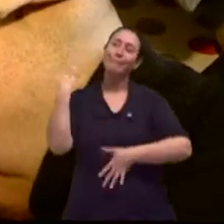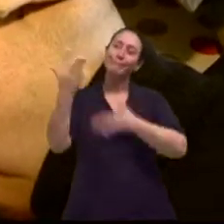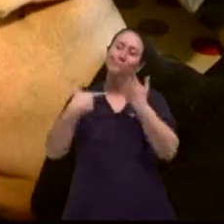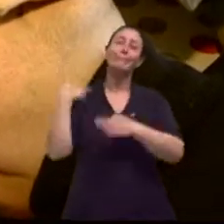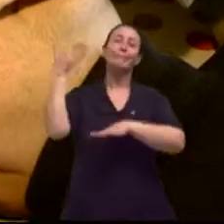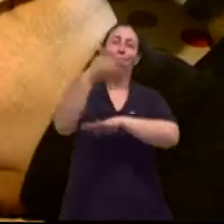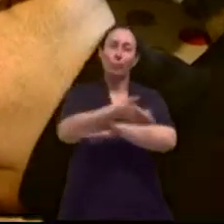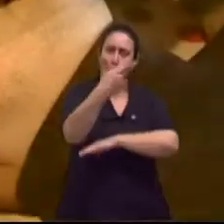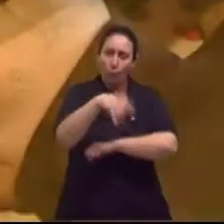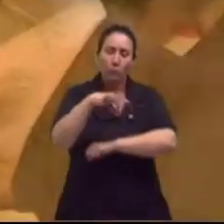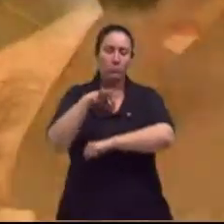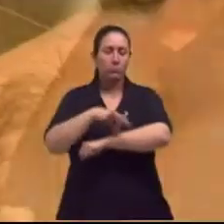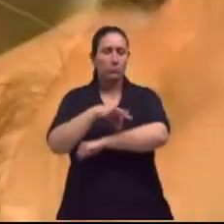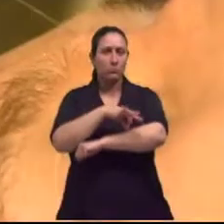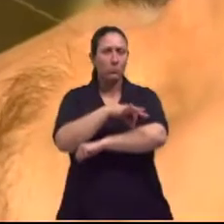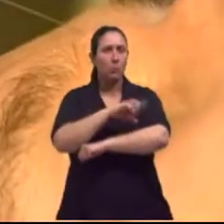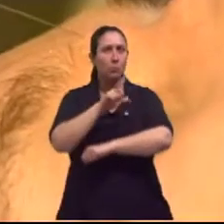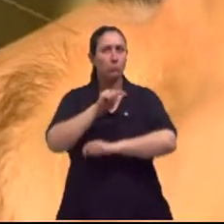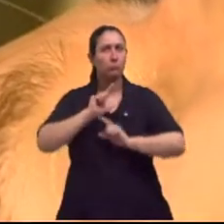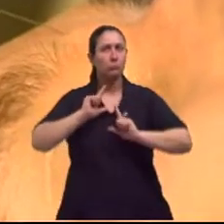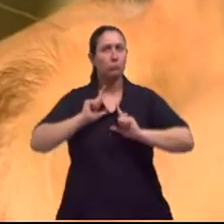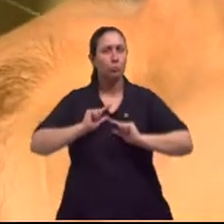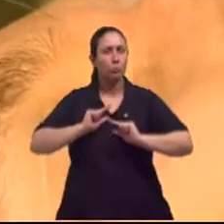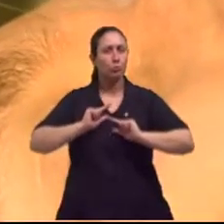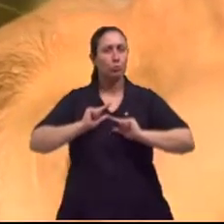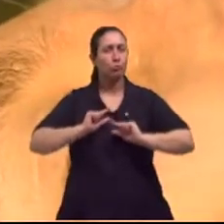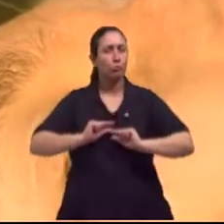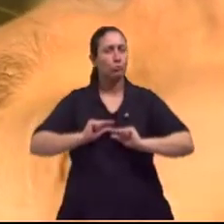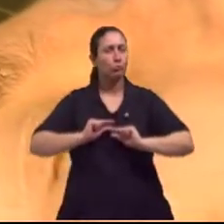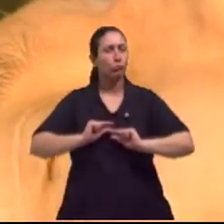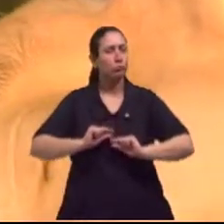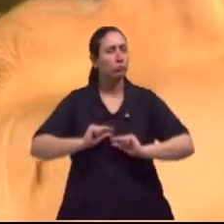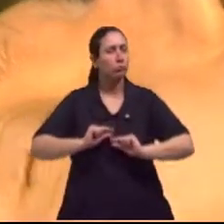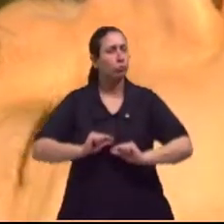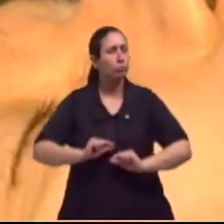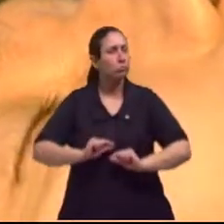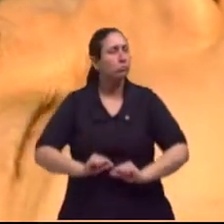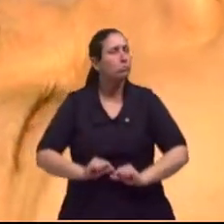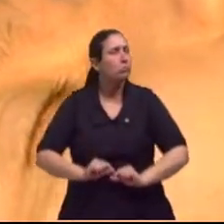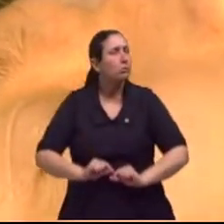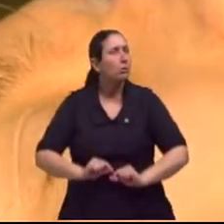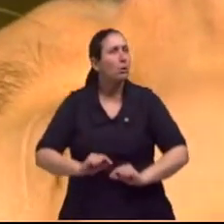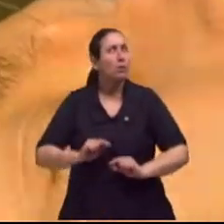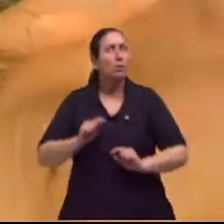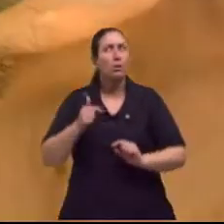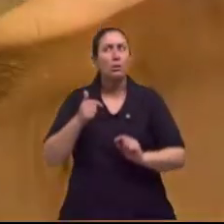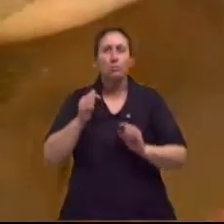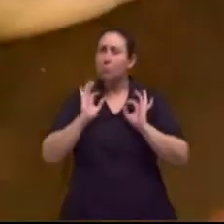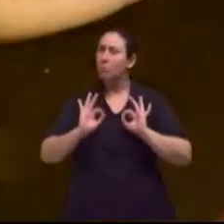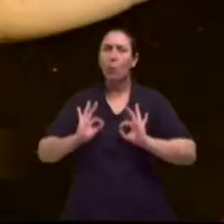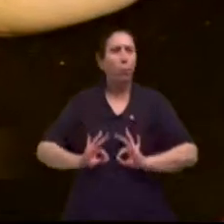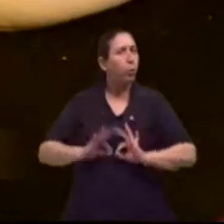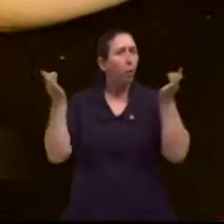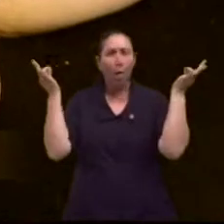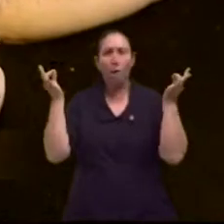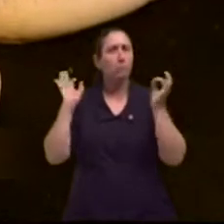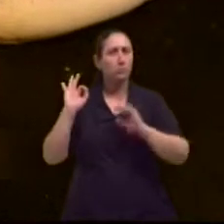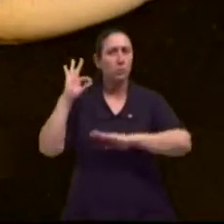foi diminuindo o refluxo, foi diminuindo a azia e foi a ponto de realmente curar uma